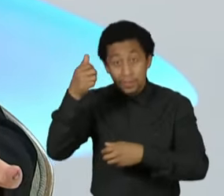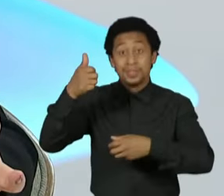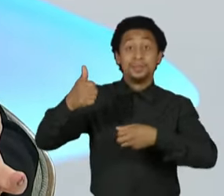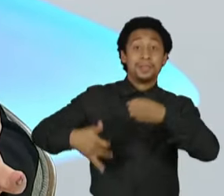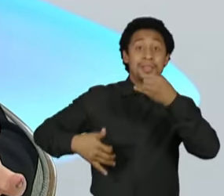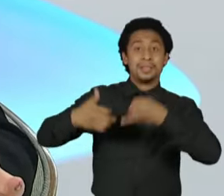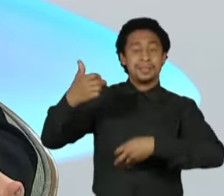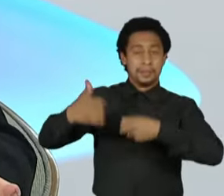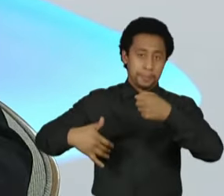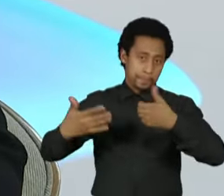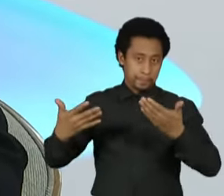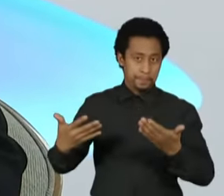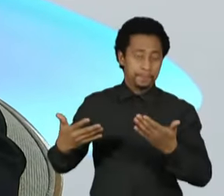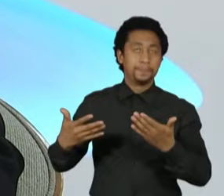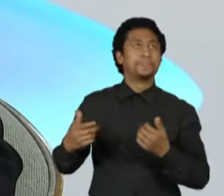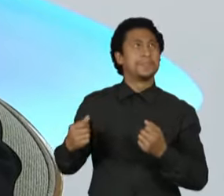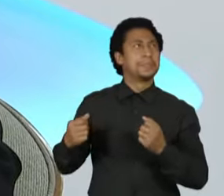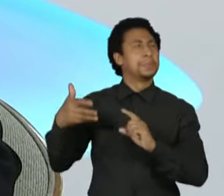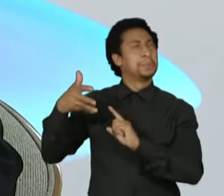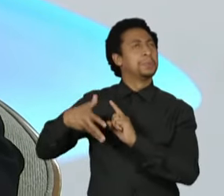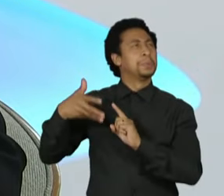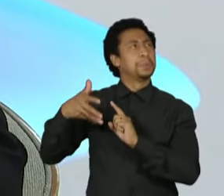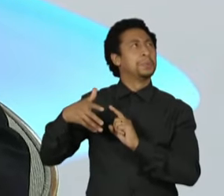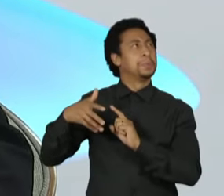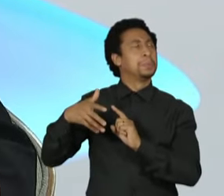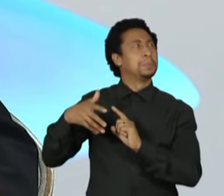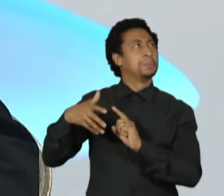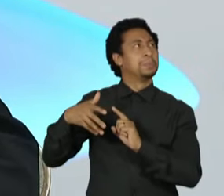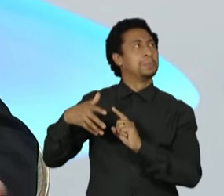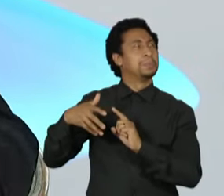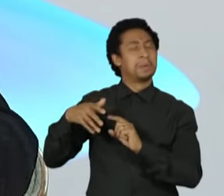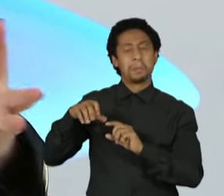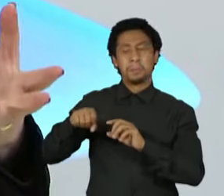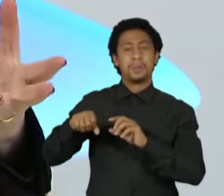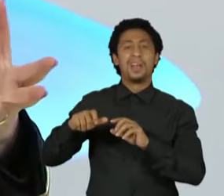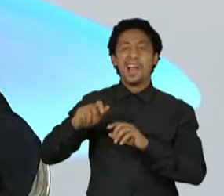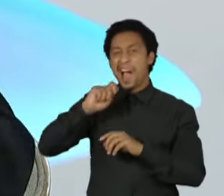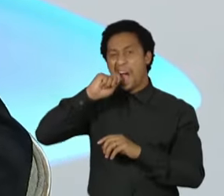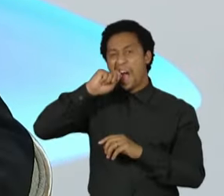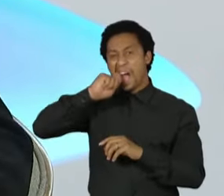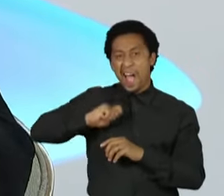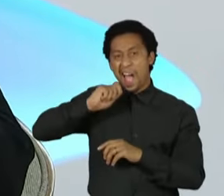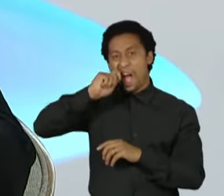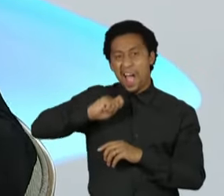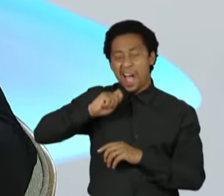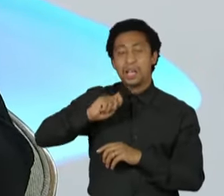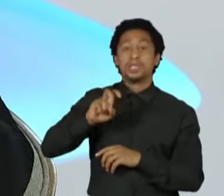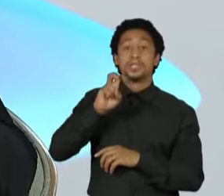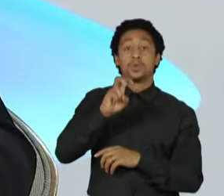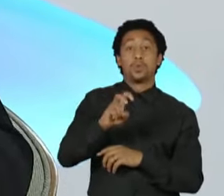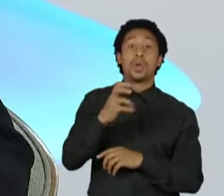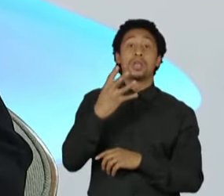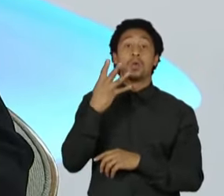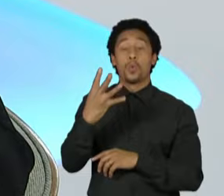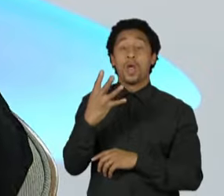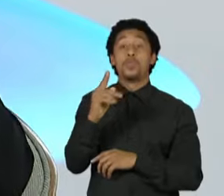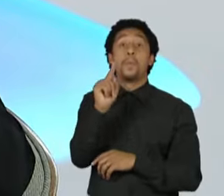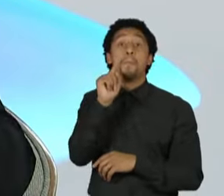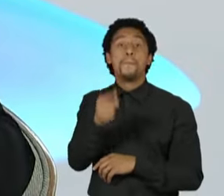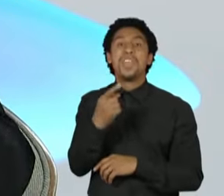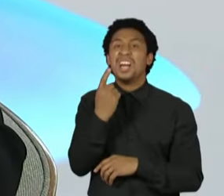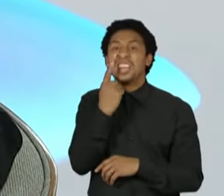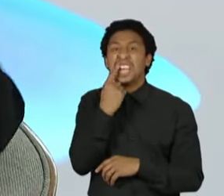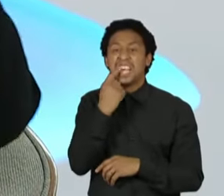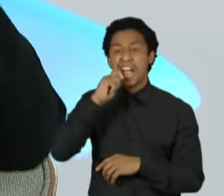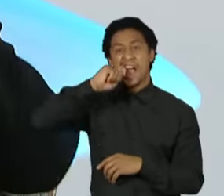500 e... Foram 54 mil dentes, ou 540 mil dentes, eu não lembro, mas daria 14 dentes por